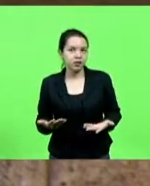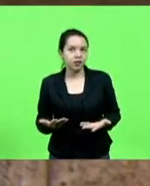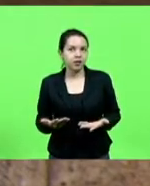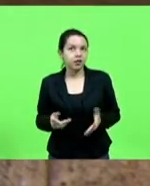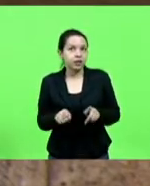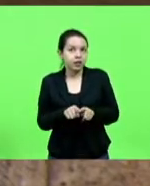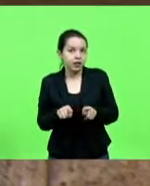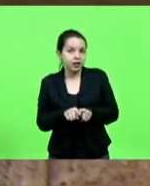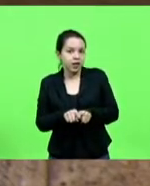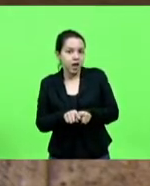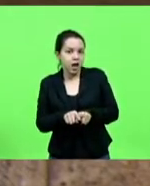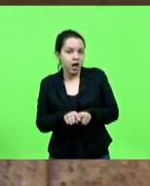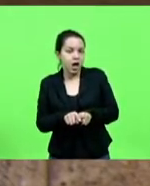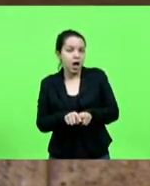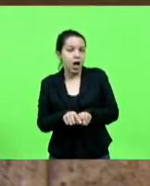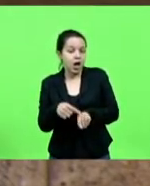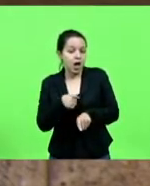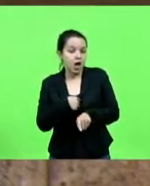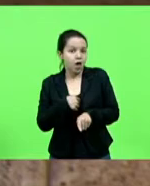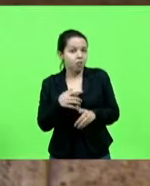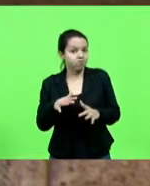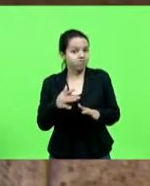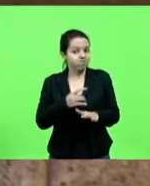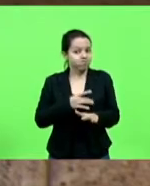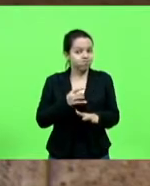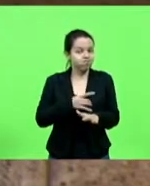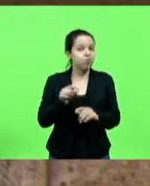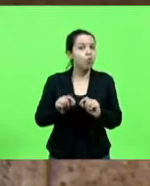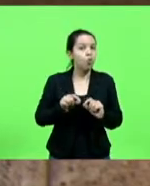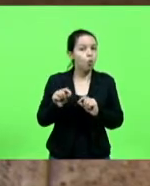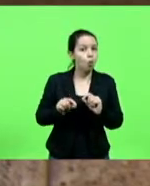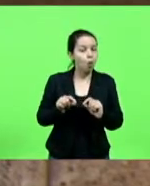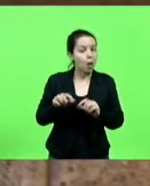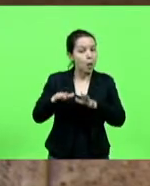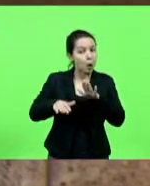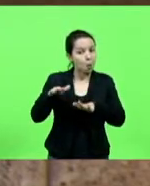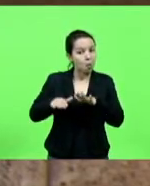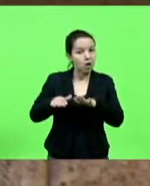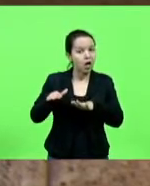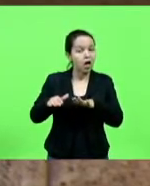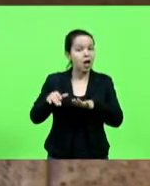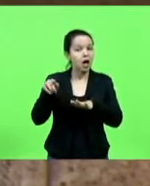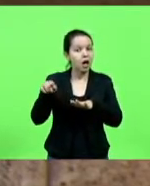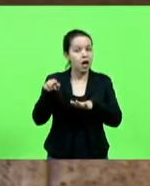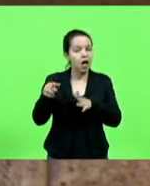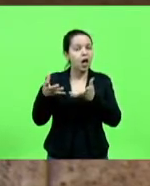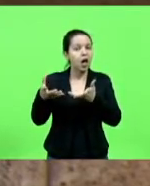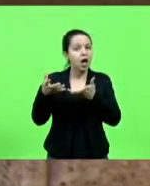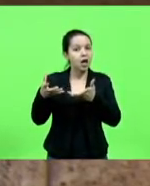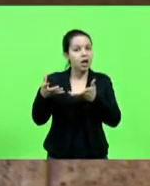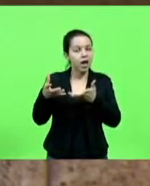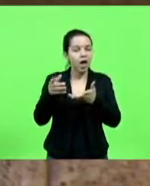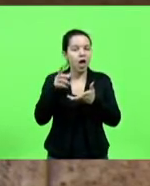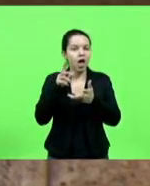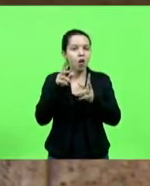também temeroso sou também que isso seja uma forma de se passar vaselina